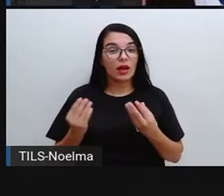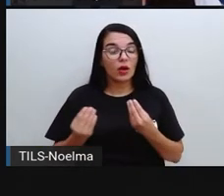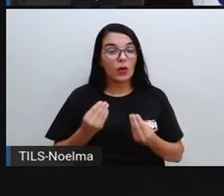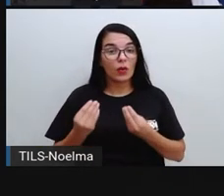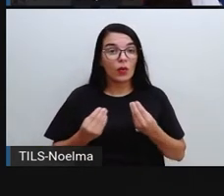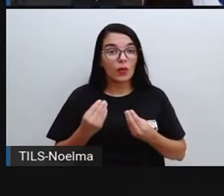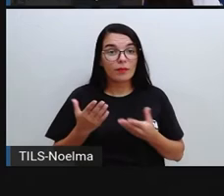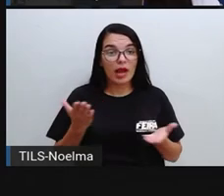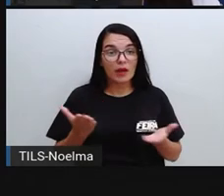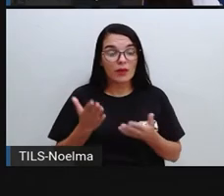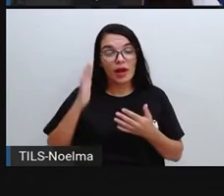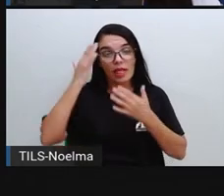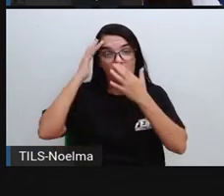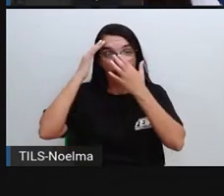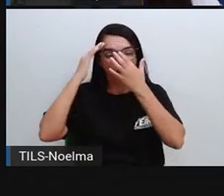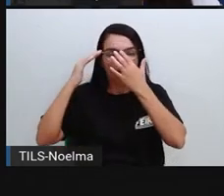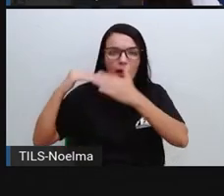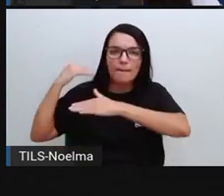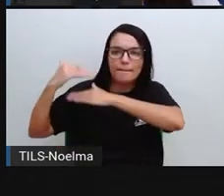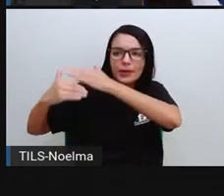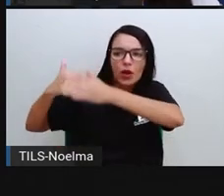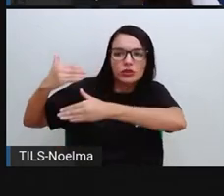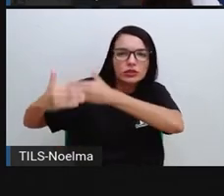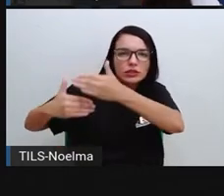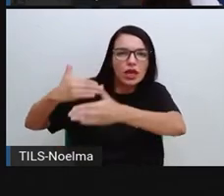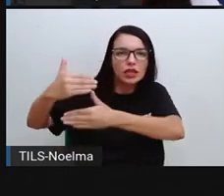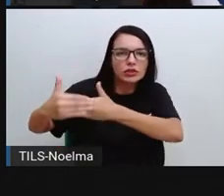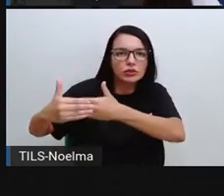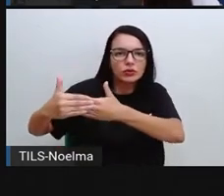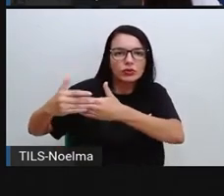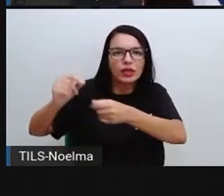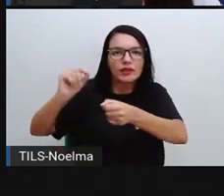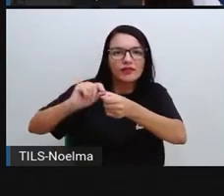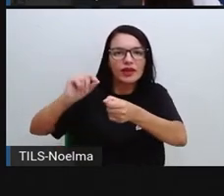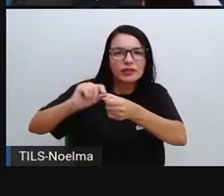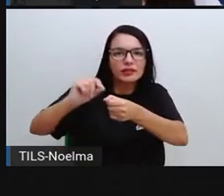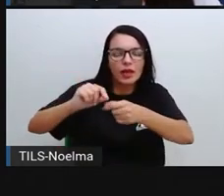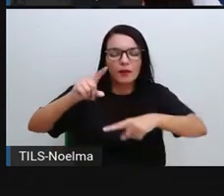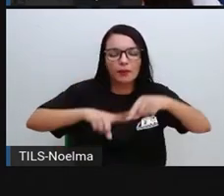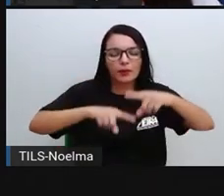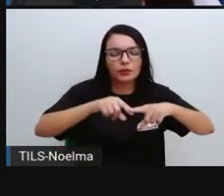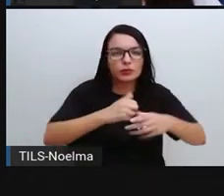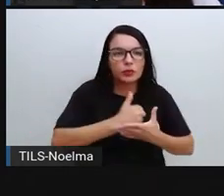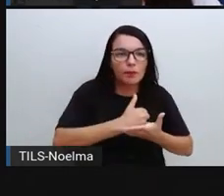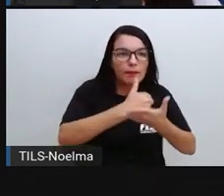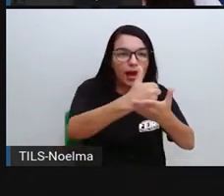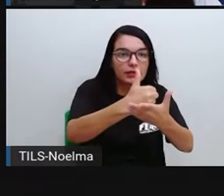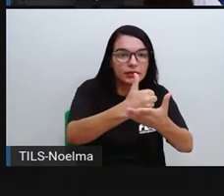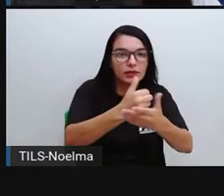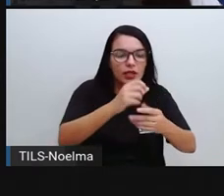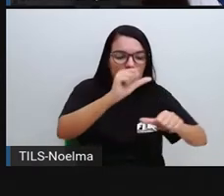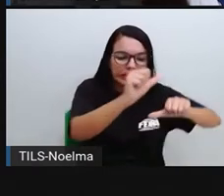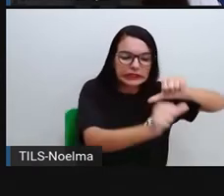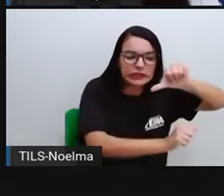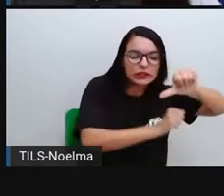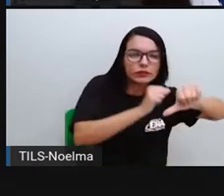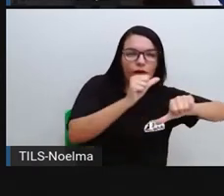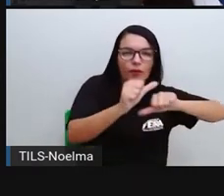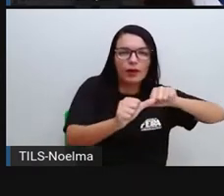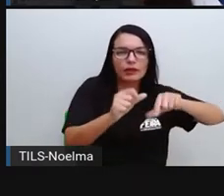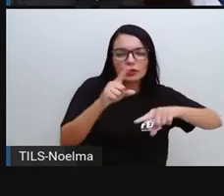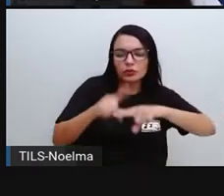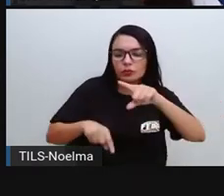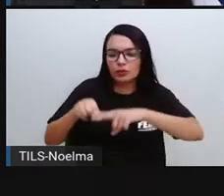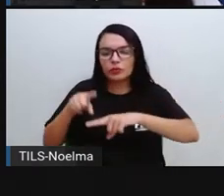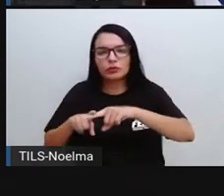E aí a gente fala sobre os processos de produção na matéria-prima, que vai passar aí para ser transformada em um produto, pode ser o